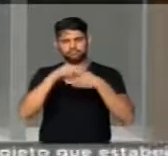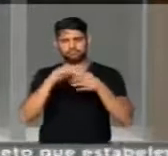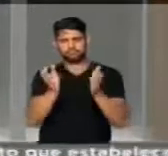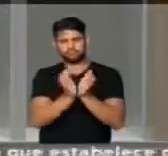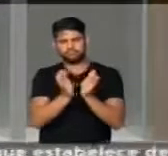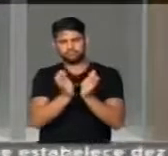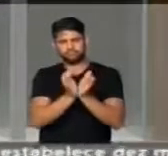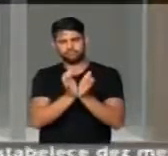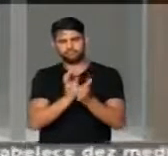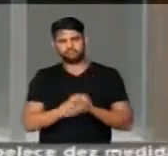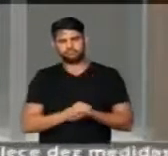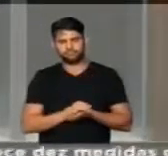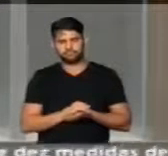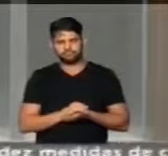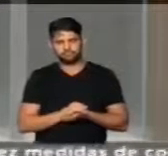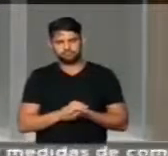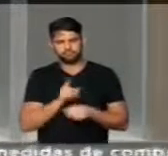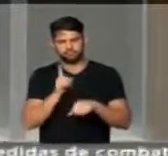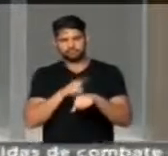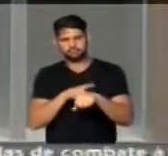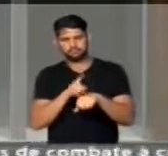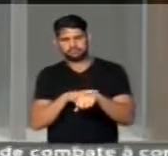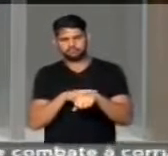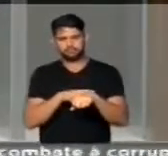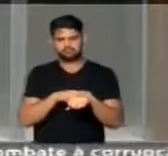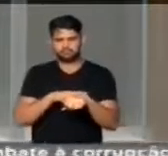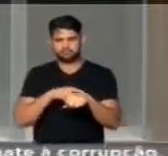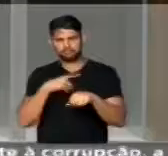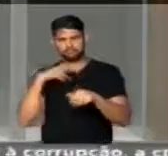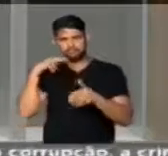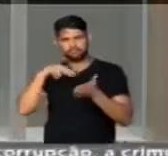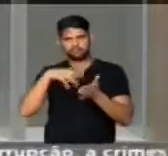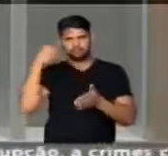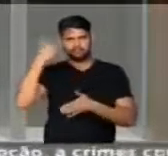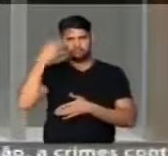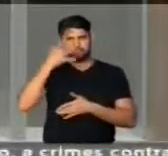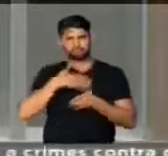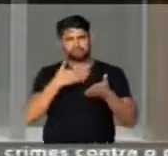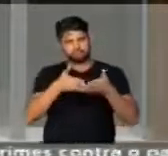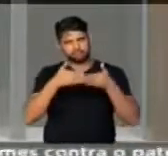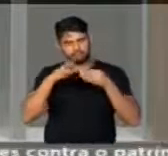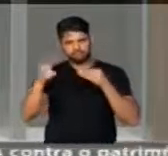no tempo da explanação. Por favor.